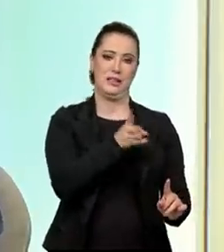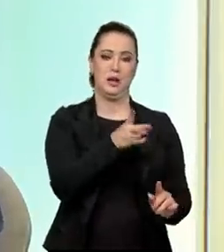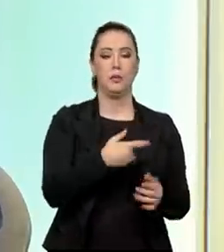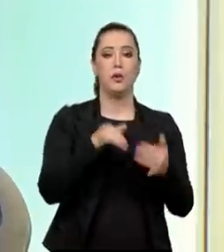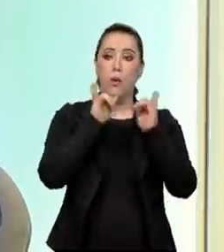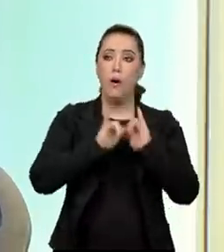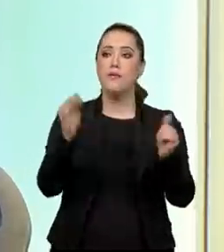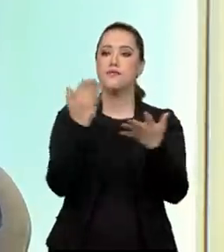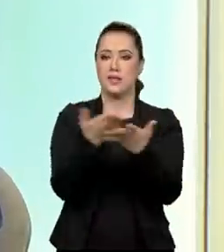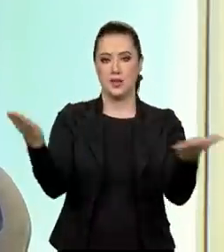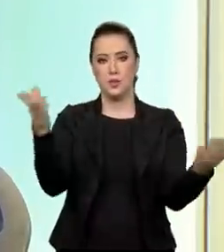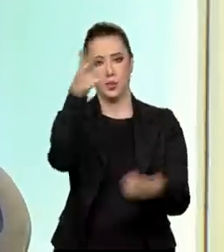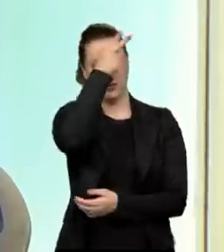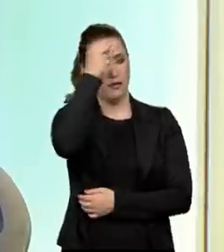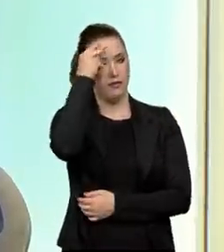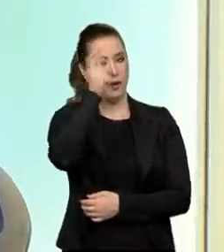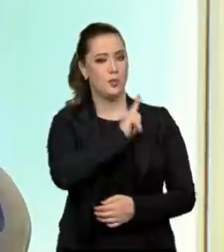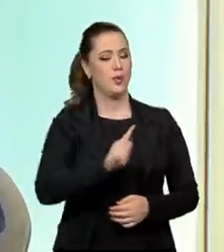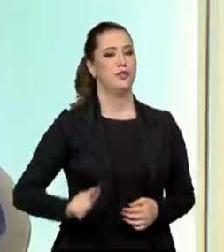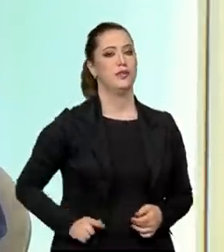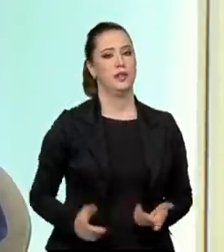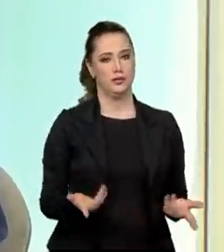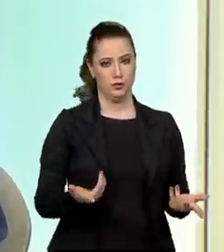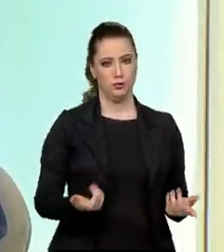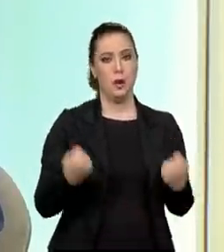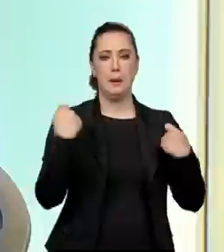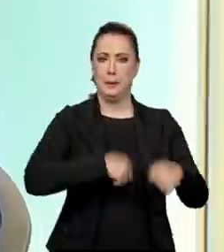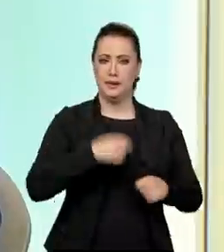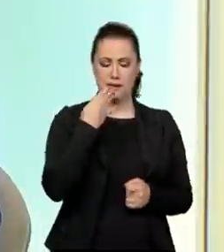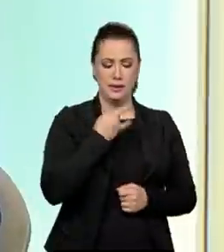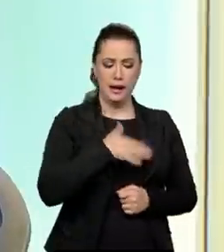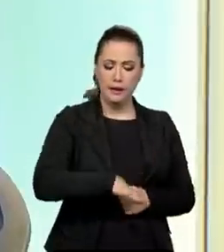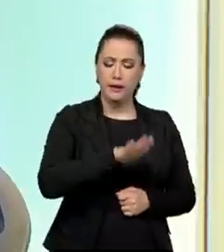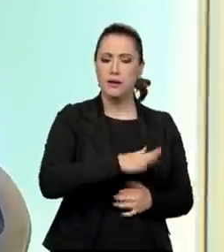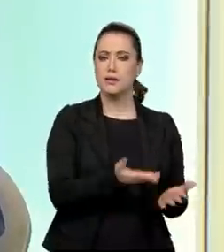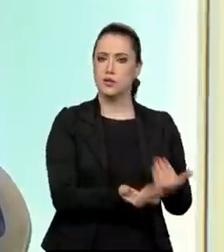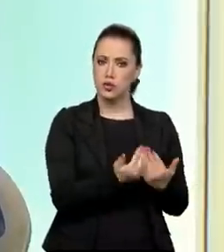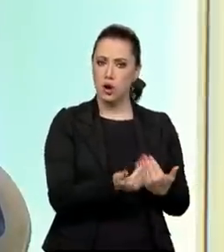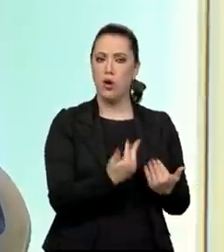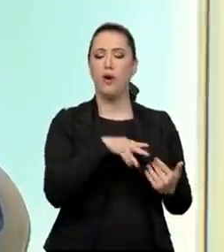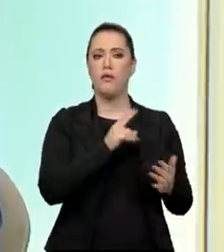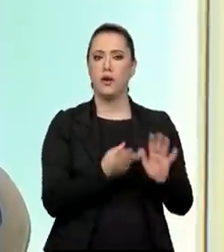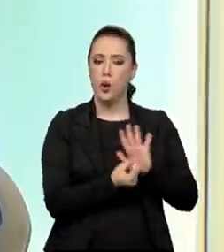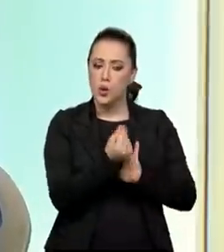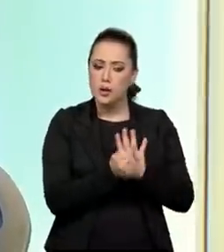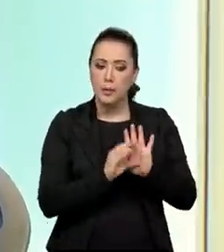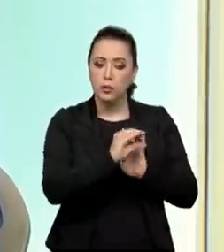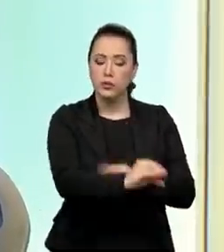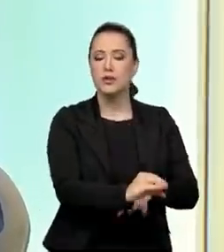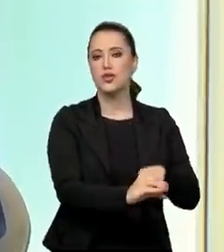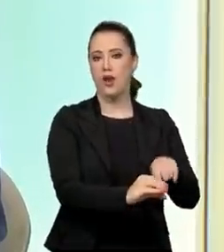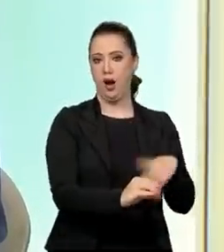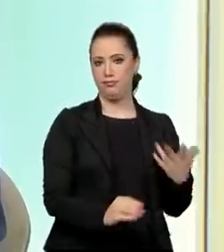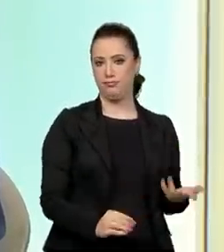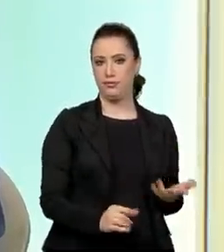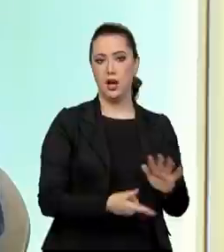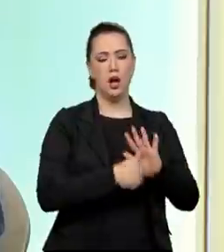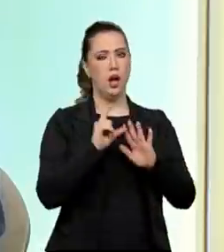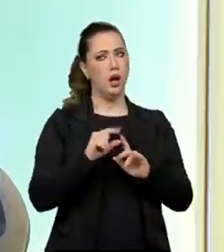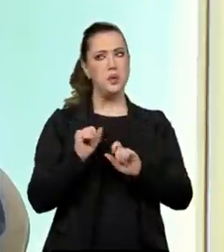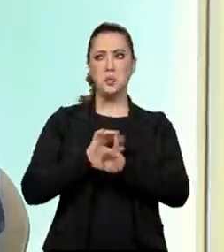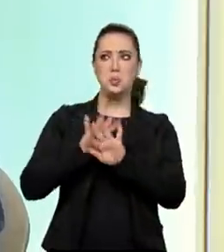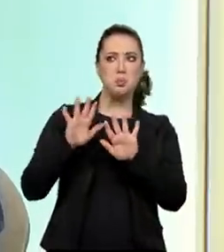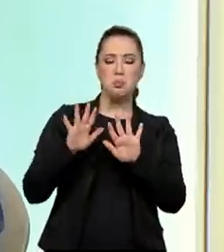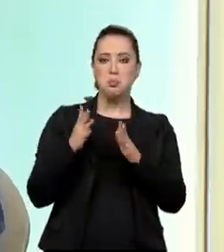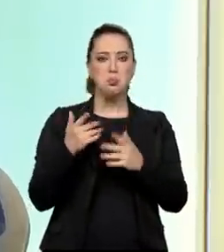governadores, de que a criança tem que estar no orçamento. Ela tem que ser prioridade. Isso não era muito claro. E isso impactou,